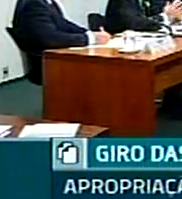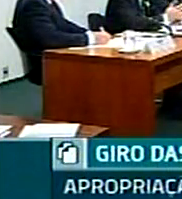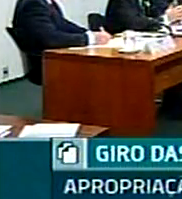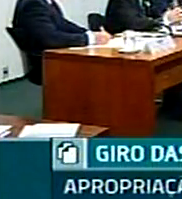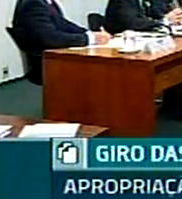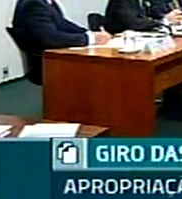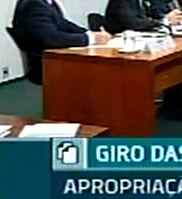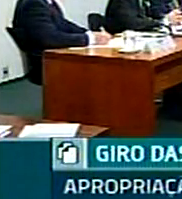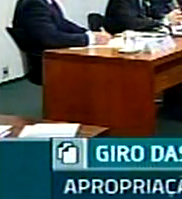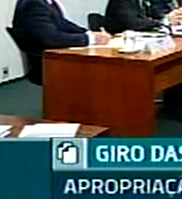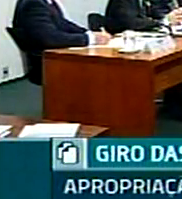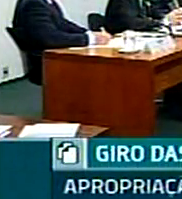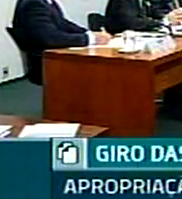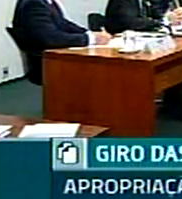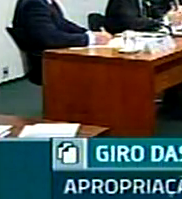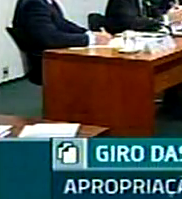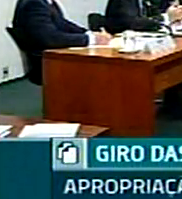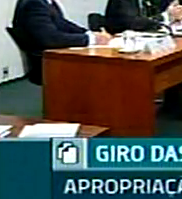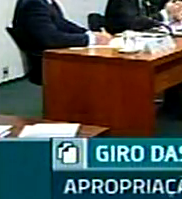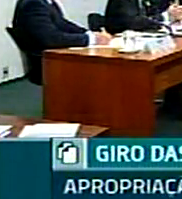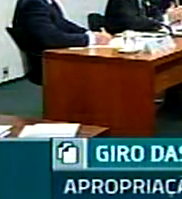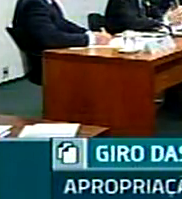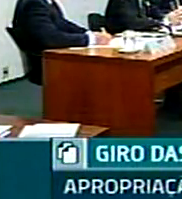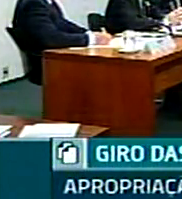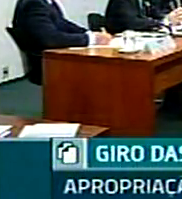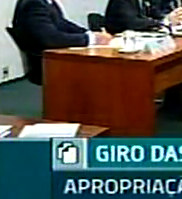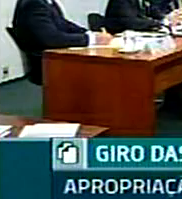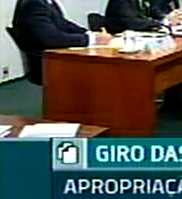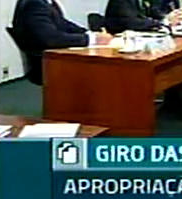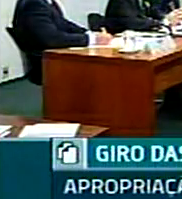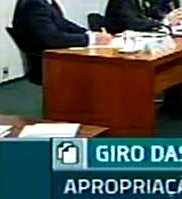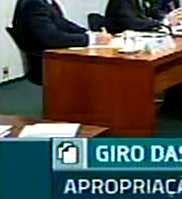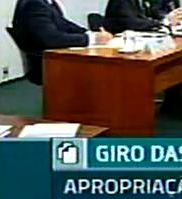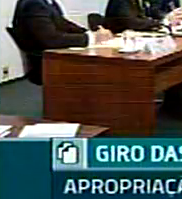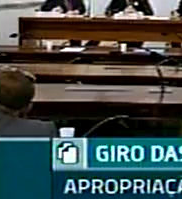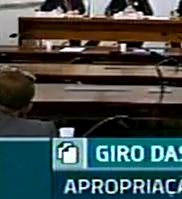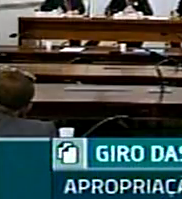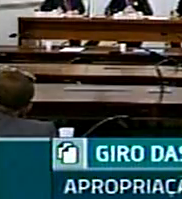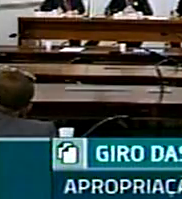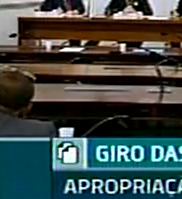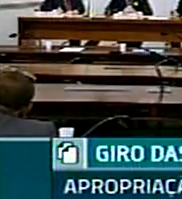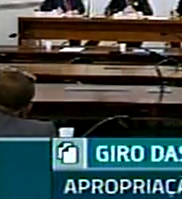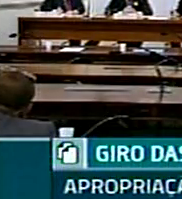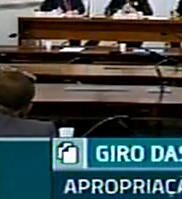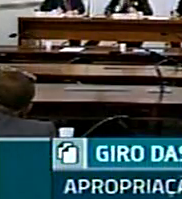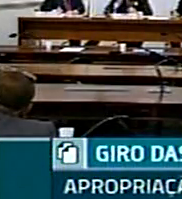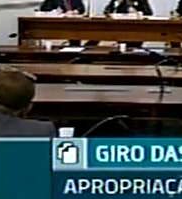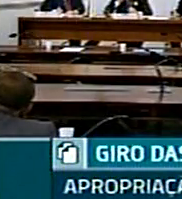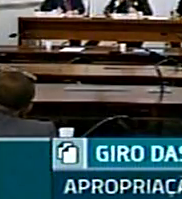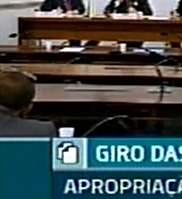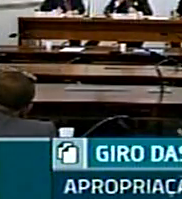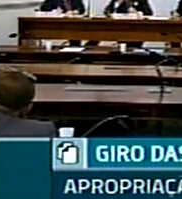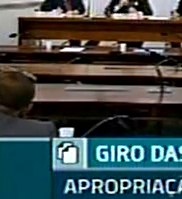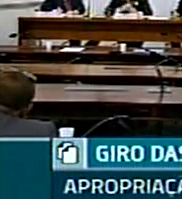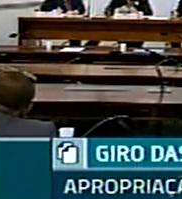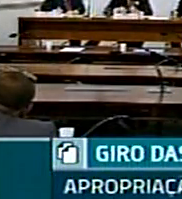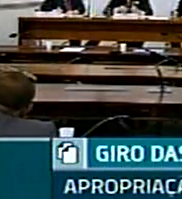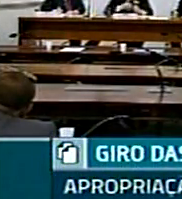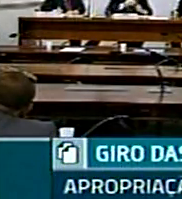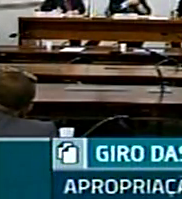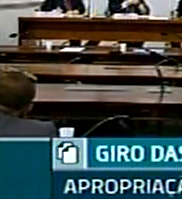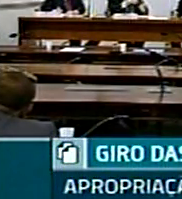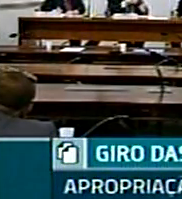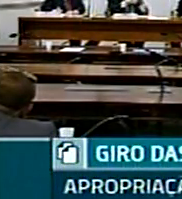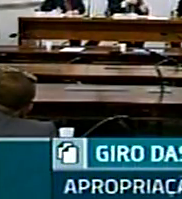cerca de 1.600 empresários do comércio estiveram reunidos na 43ª Convenção